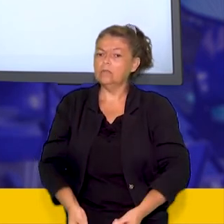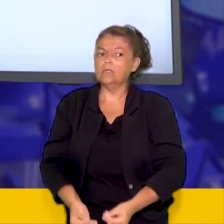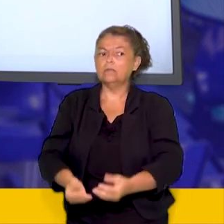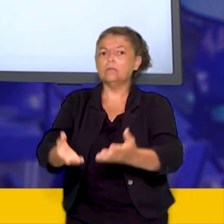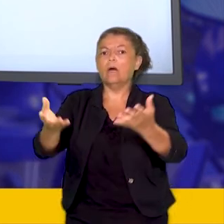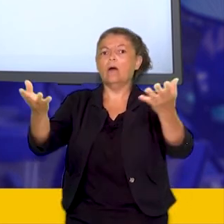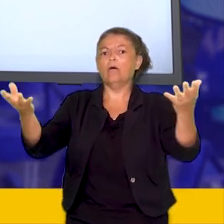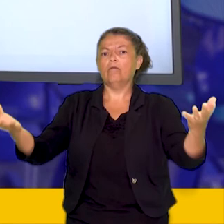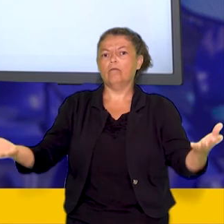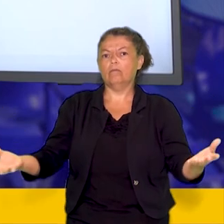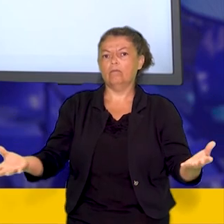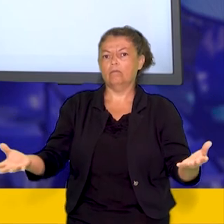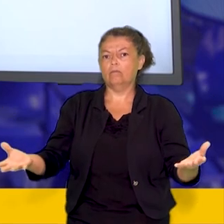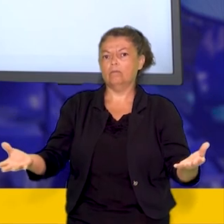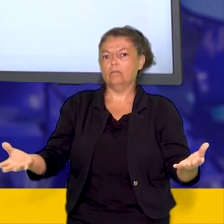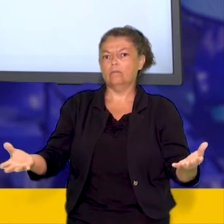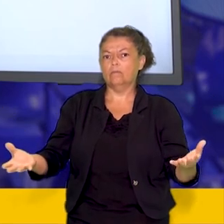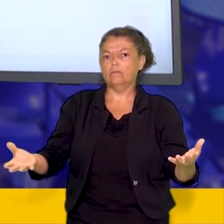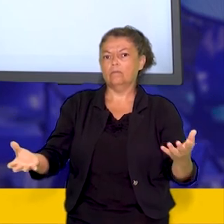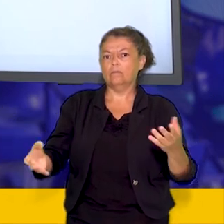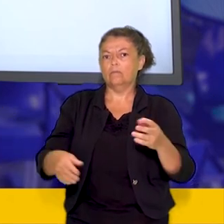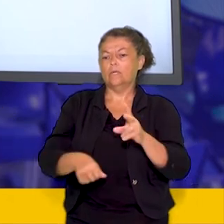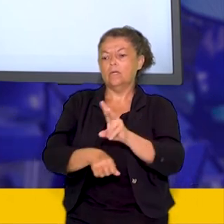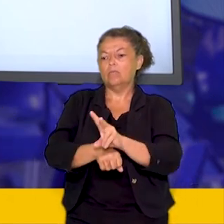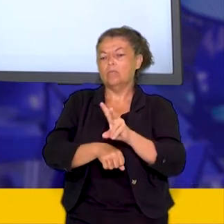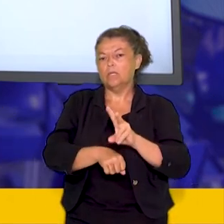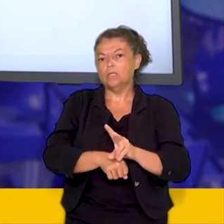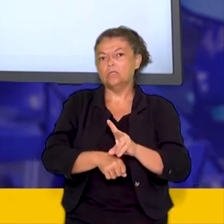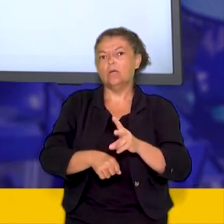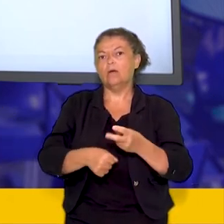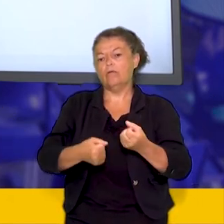administração pública e arranjava empréstimos